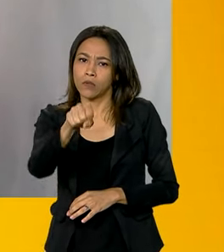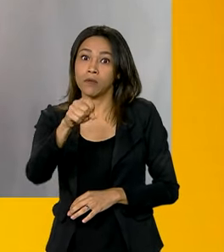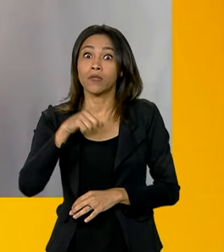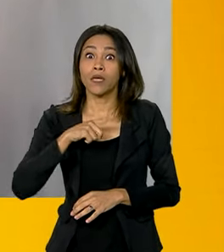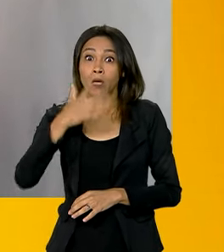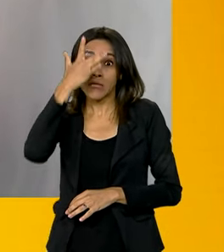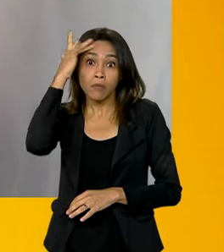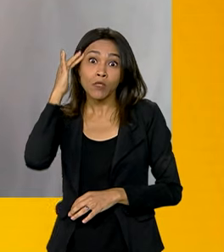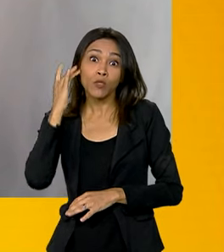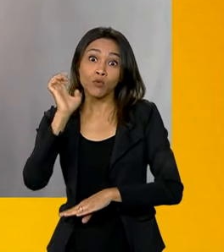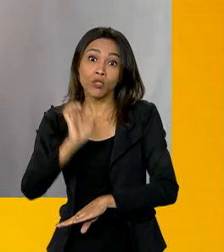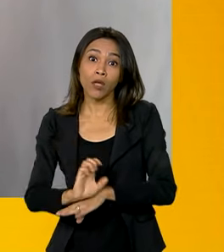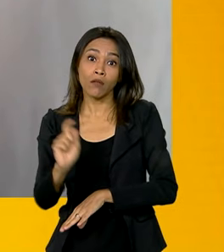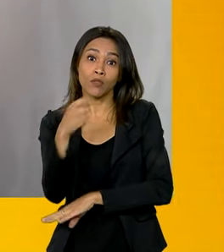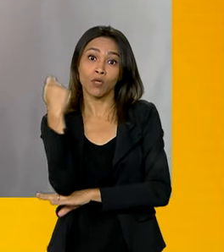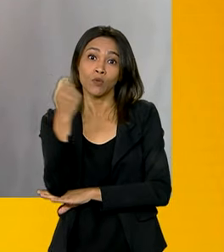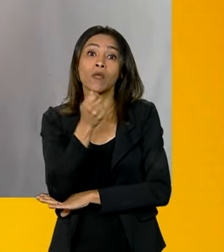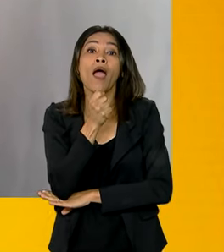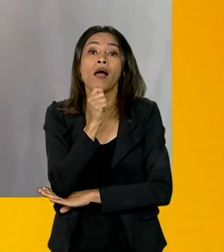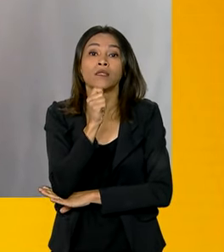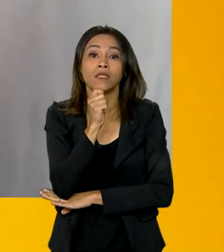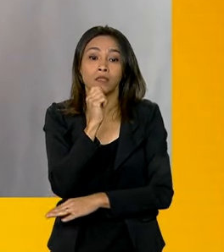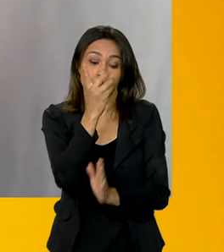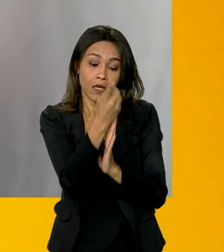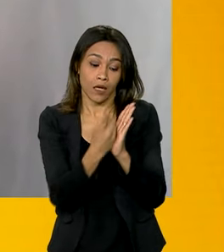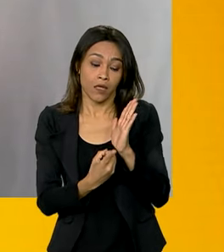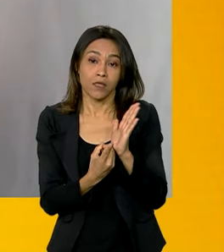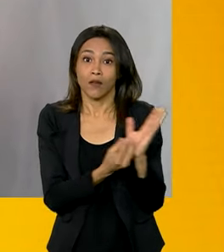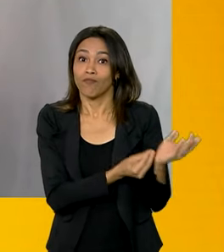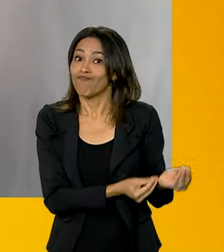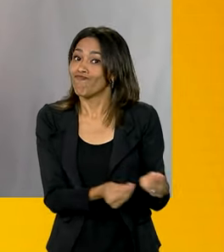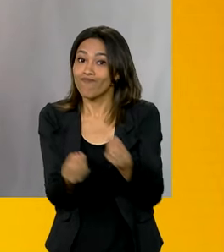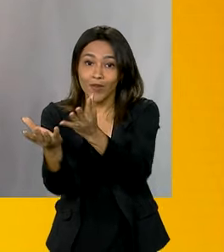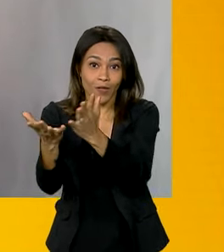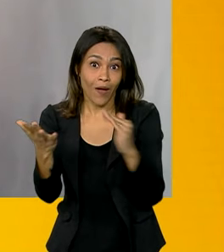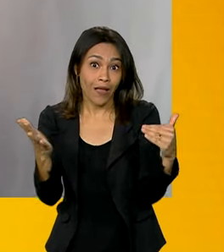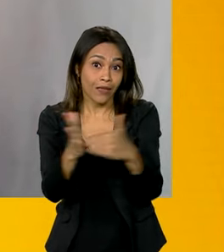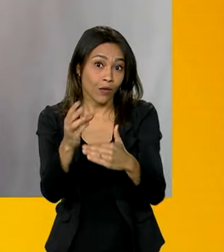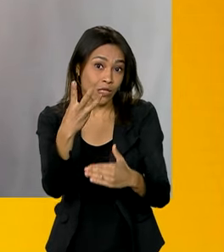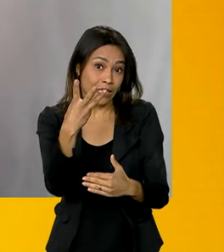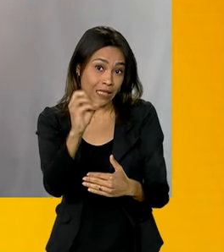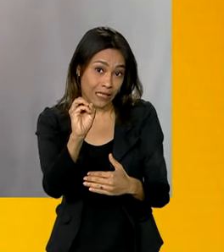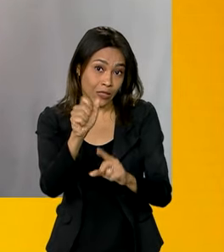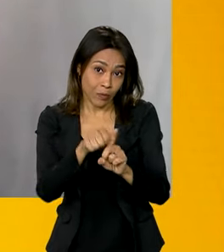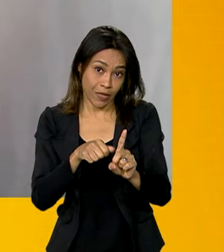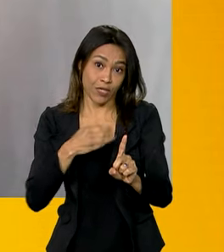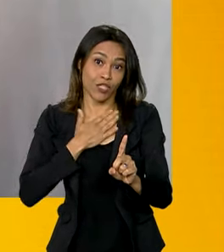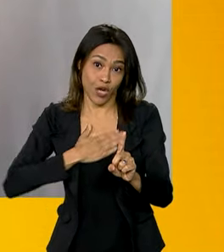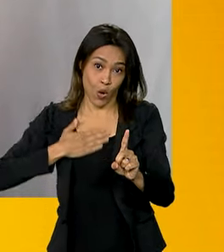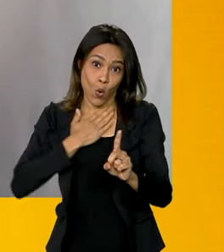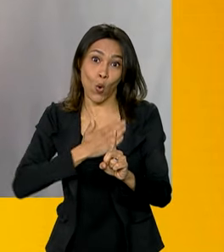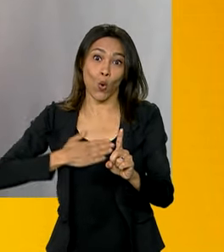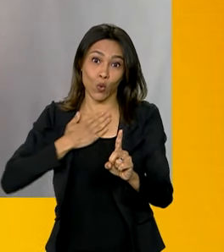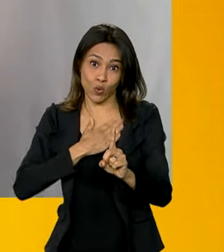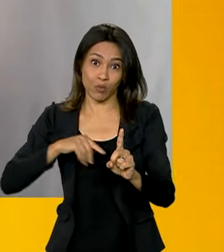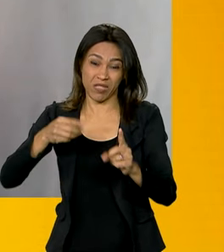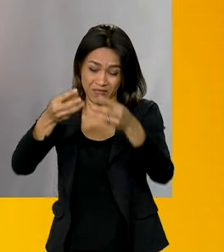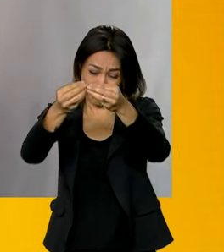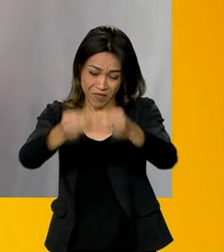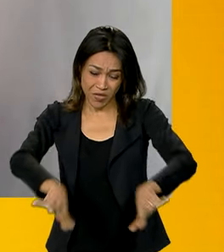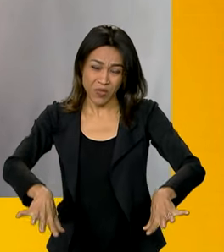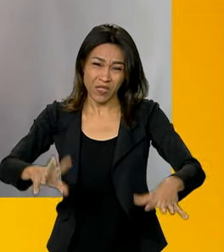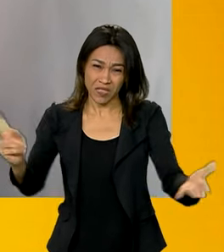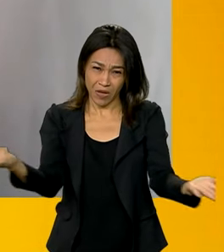Rio Grande do Sul que ainda falta entregar, que eles têm o prazo até 30 de agosto, daqueles municípios que foram atingidos pela calamidade do Sul.